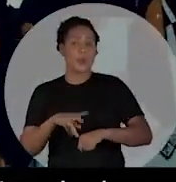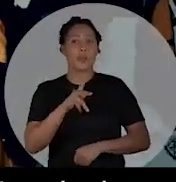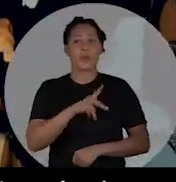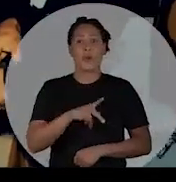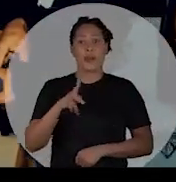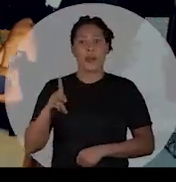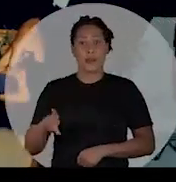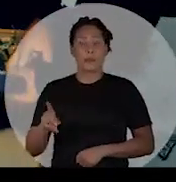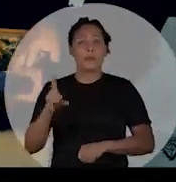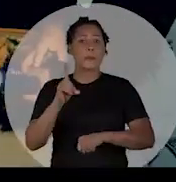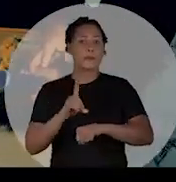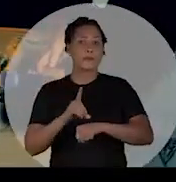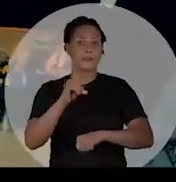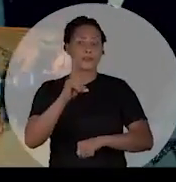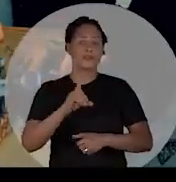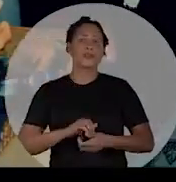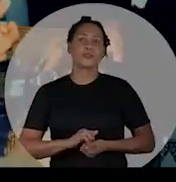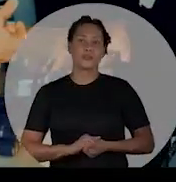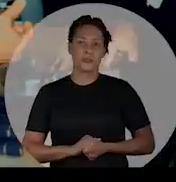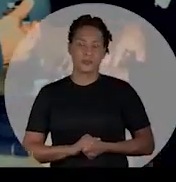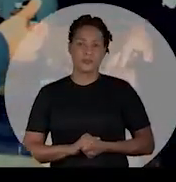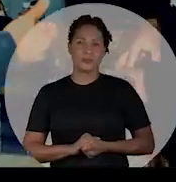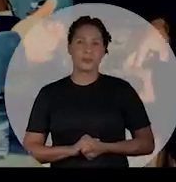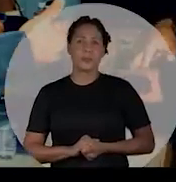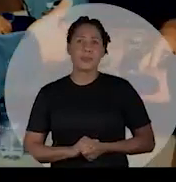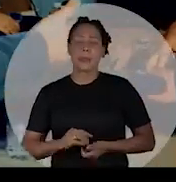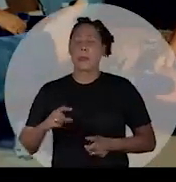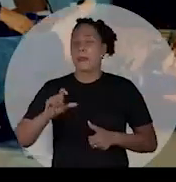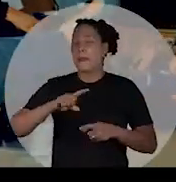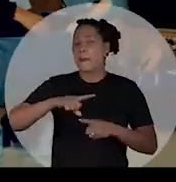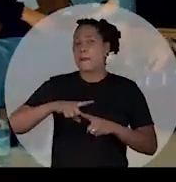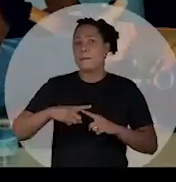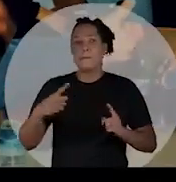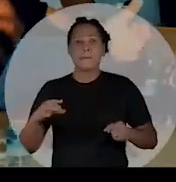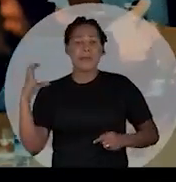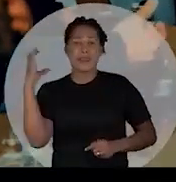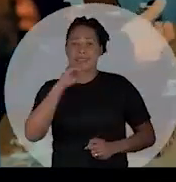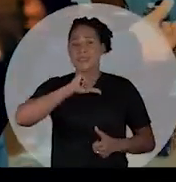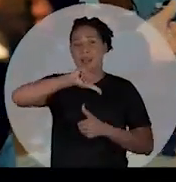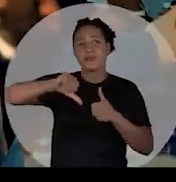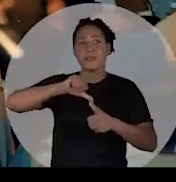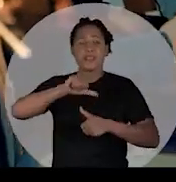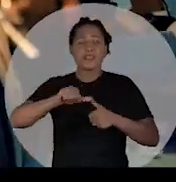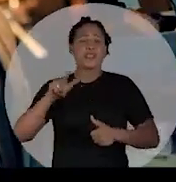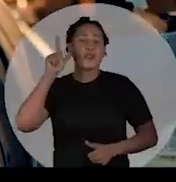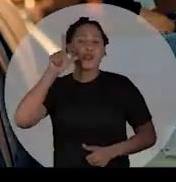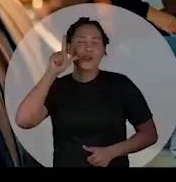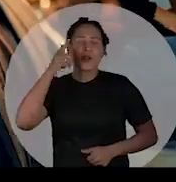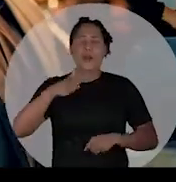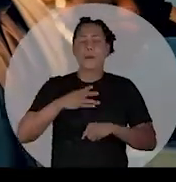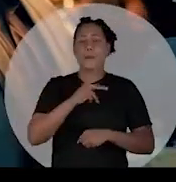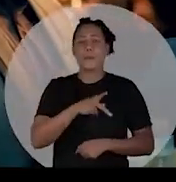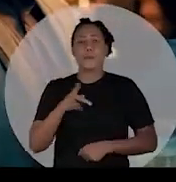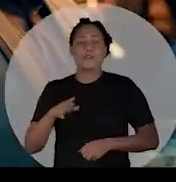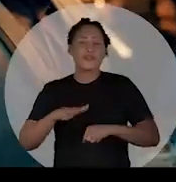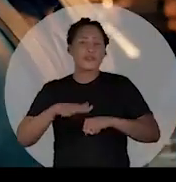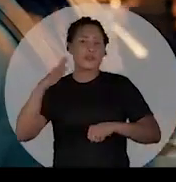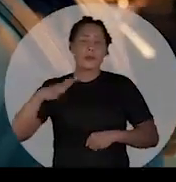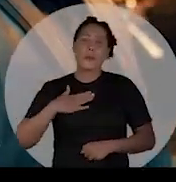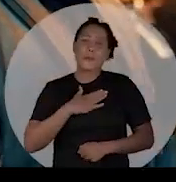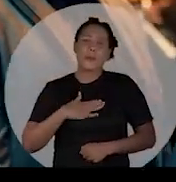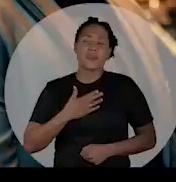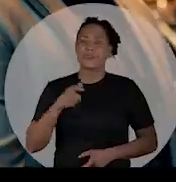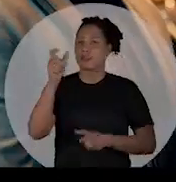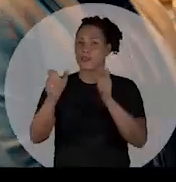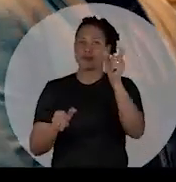internacionais. Chegou em Roraima como professor Linoberg, mas logo se transformou no Lino, o professor gente boa